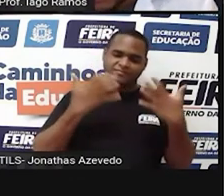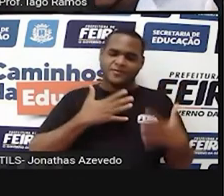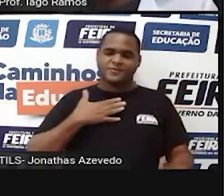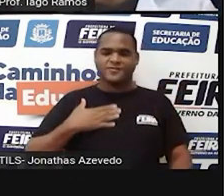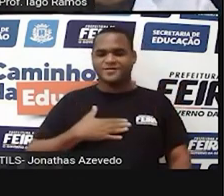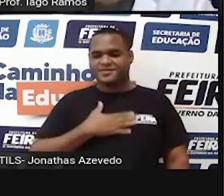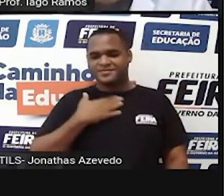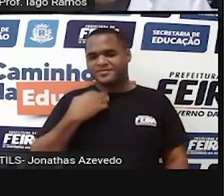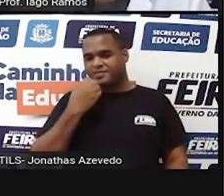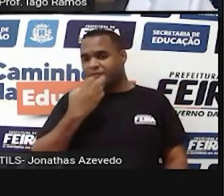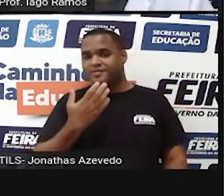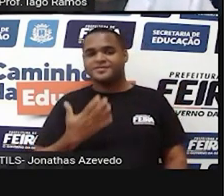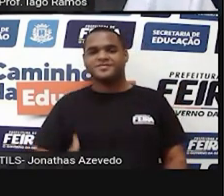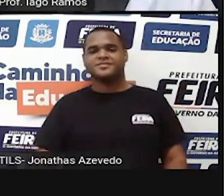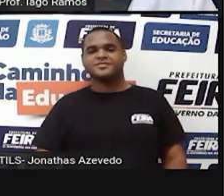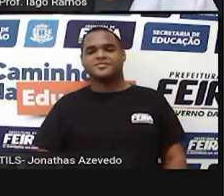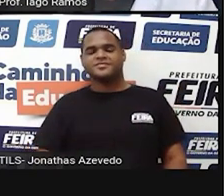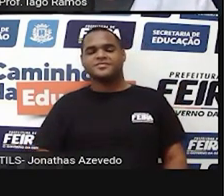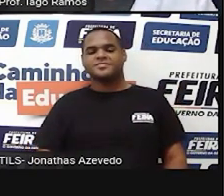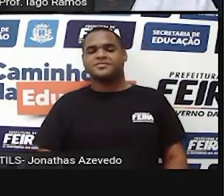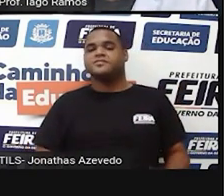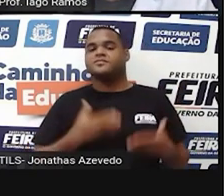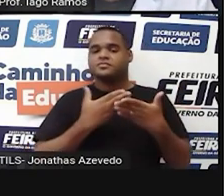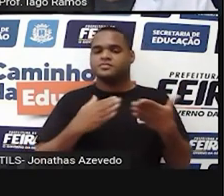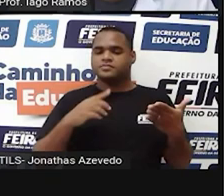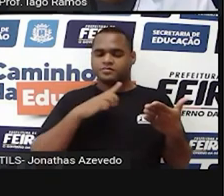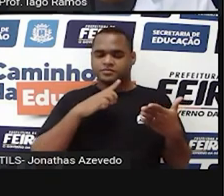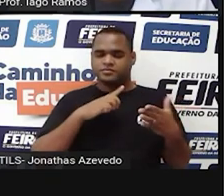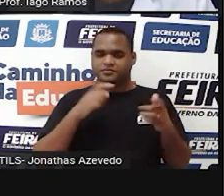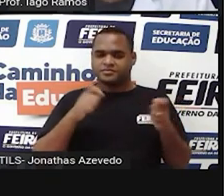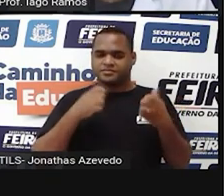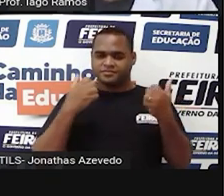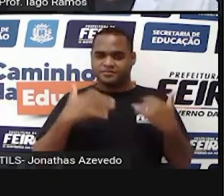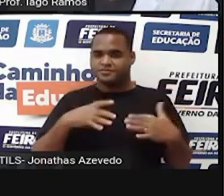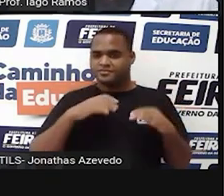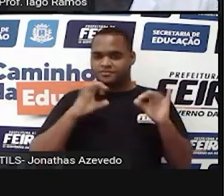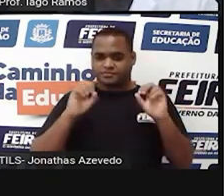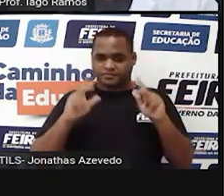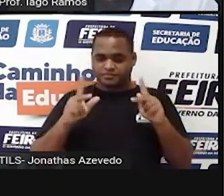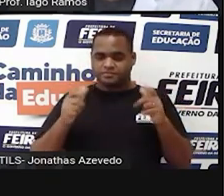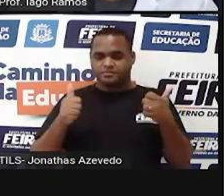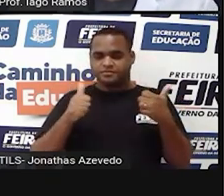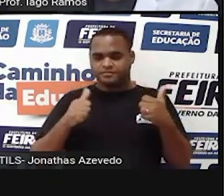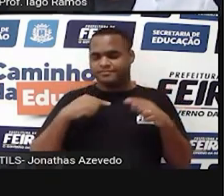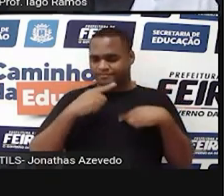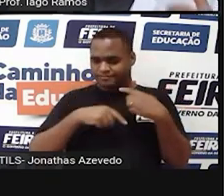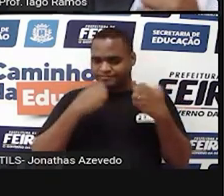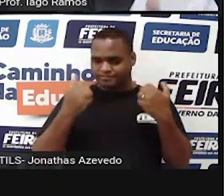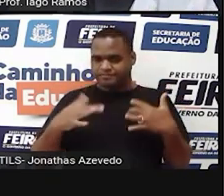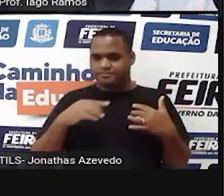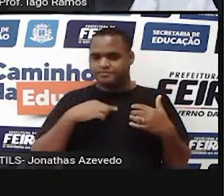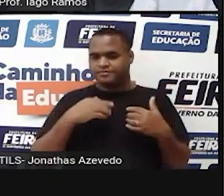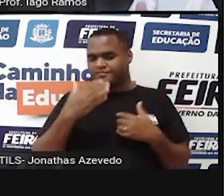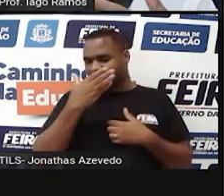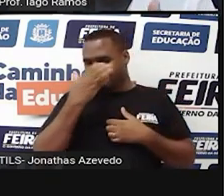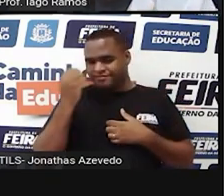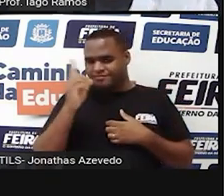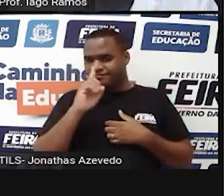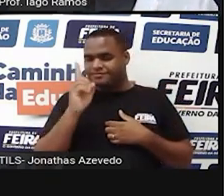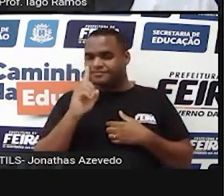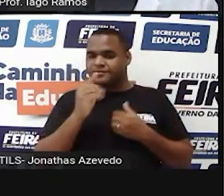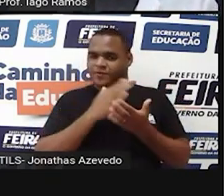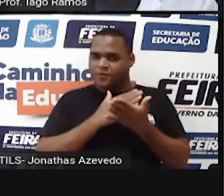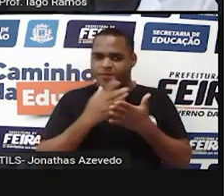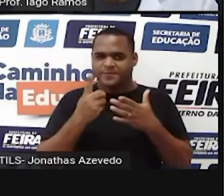nós curtimos, tá bom? E a gente vai ficando por aqui, certo? Desde já até a próxima. Nosso lema, eu vou